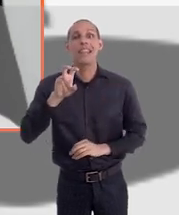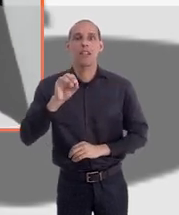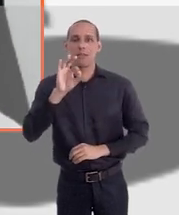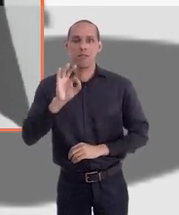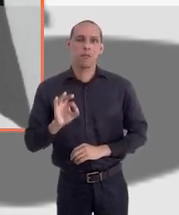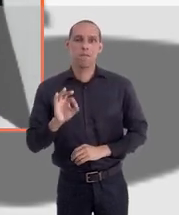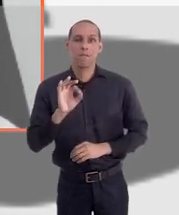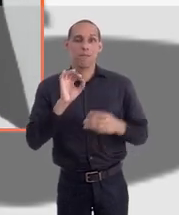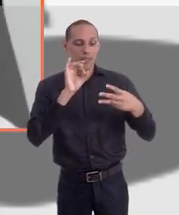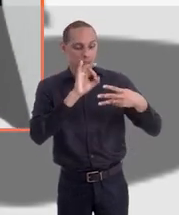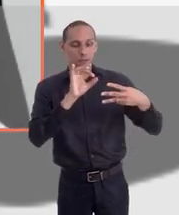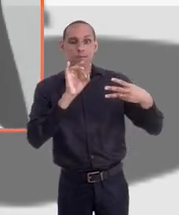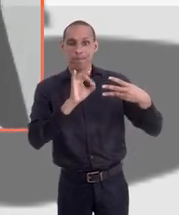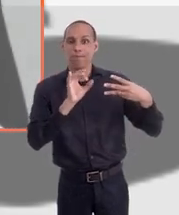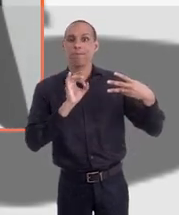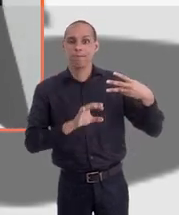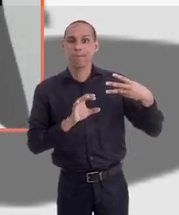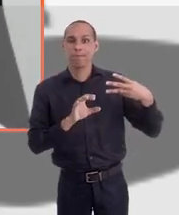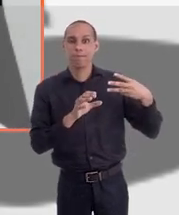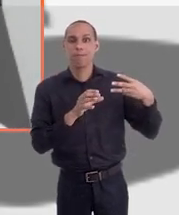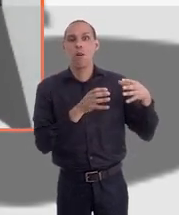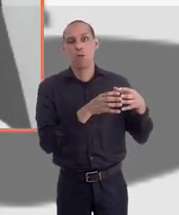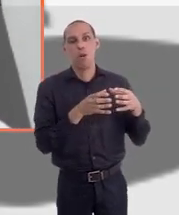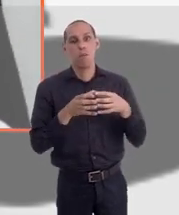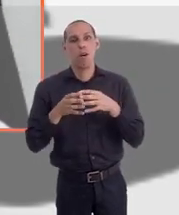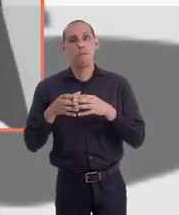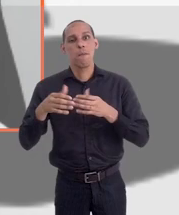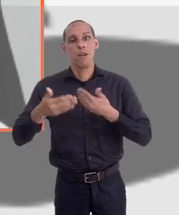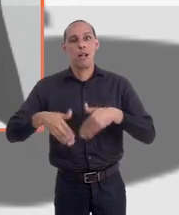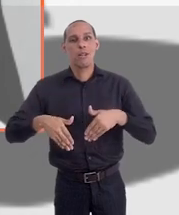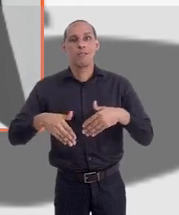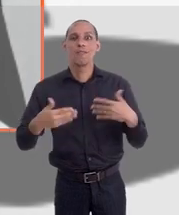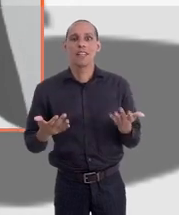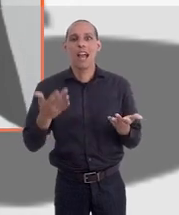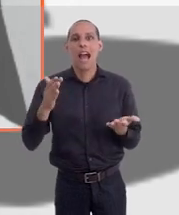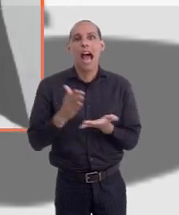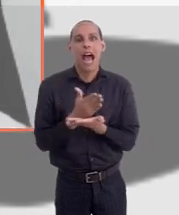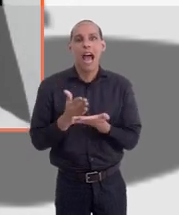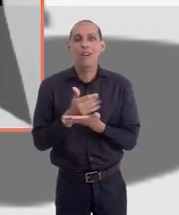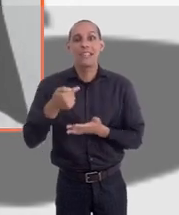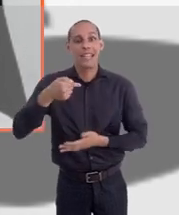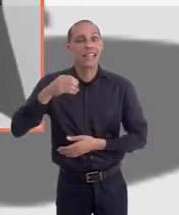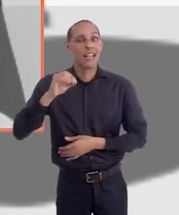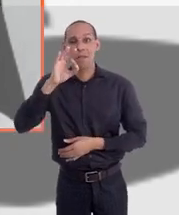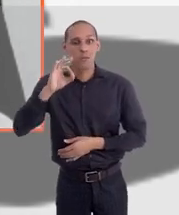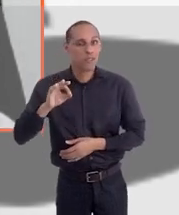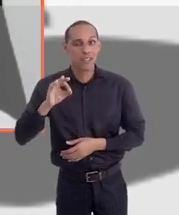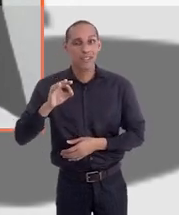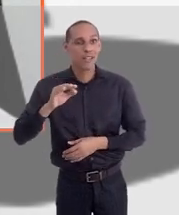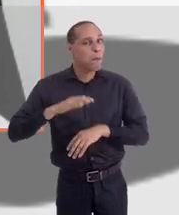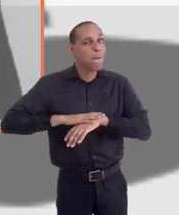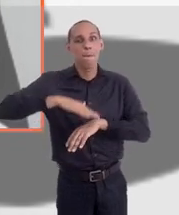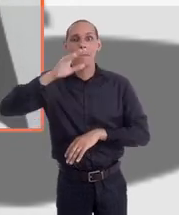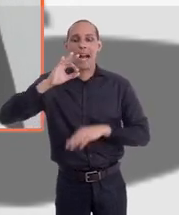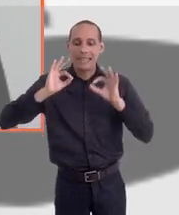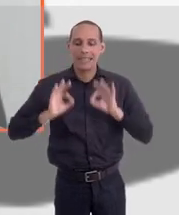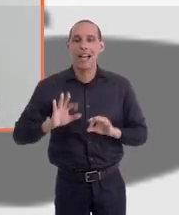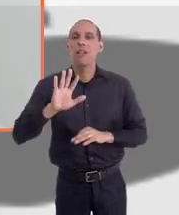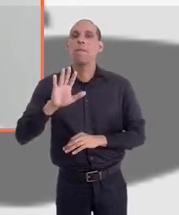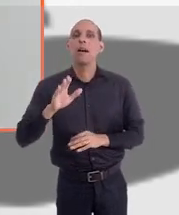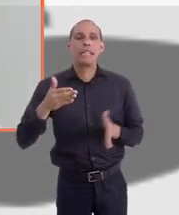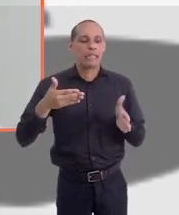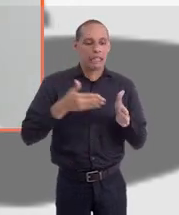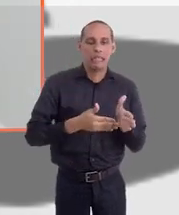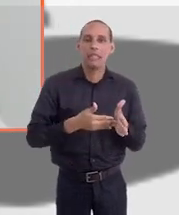50%, em cada um desse conjunto de provas. Então, fez com que pessoas que acertassem mais de 70% da prova ficassem